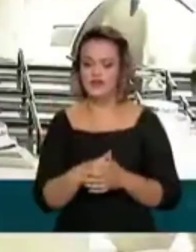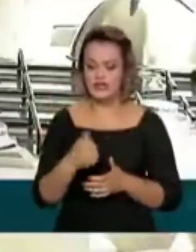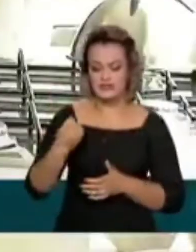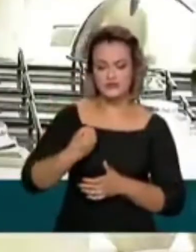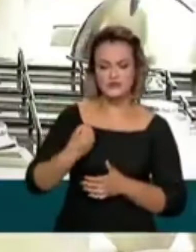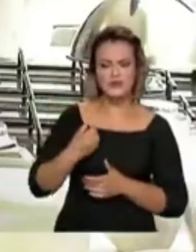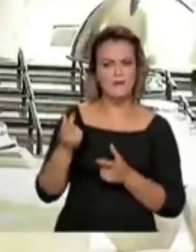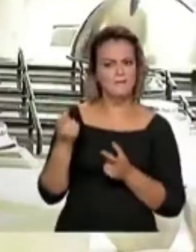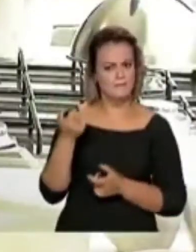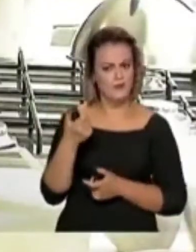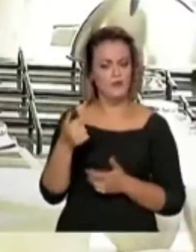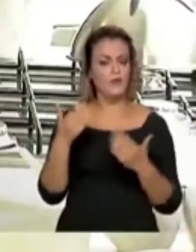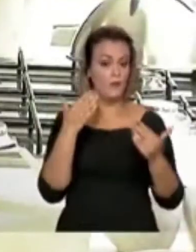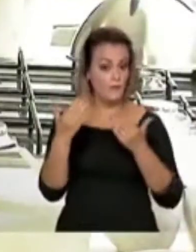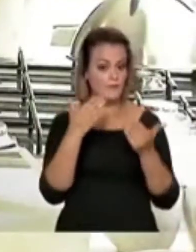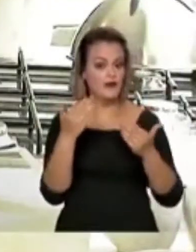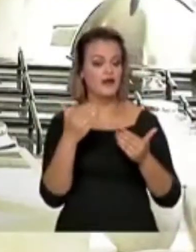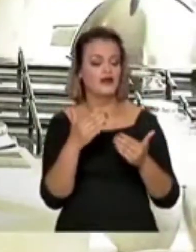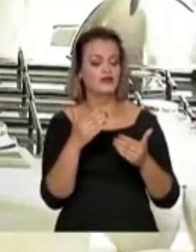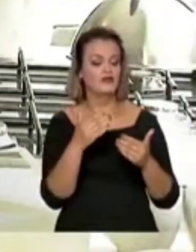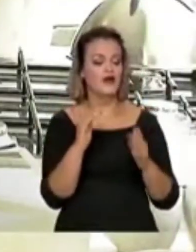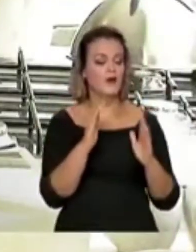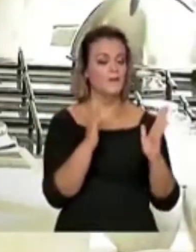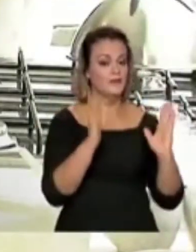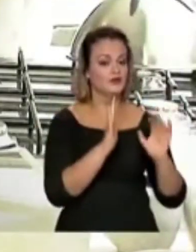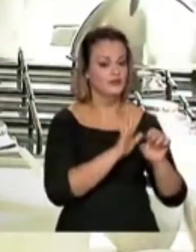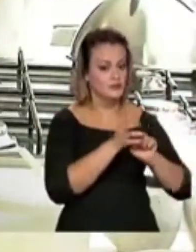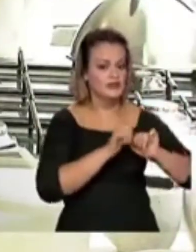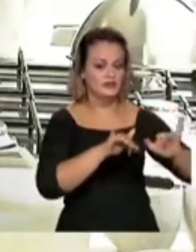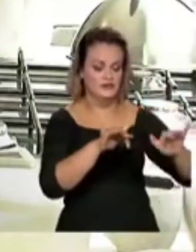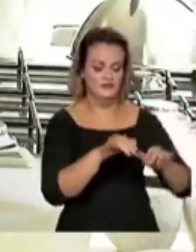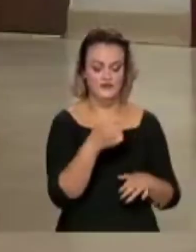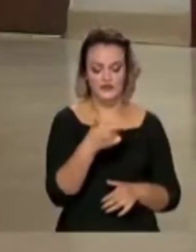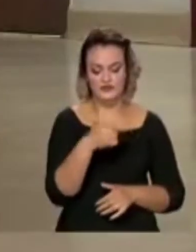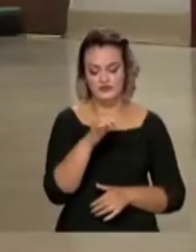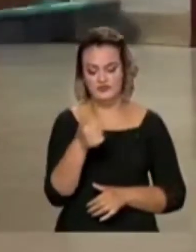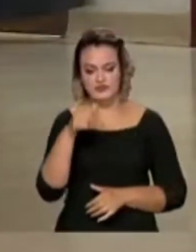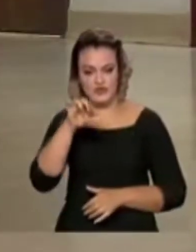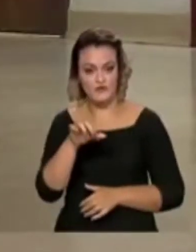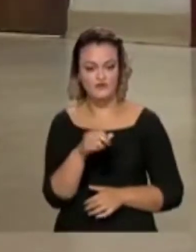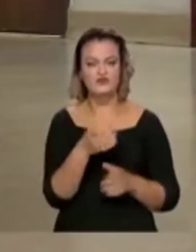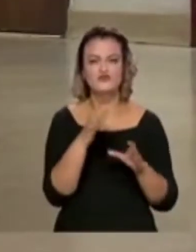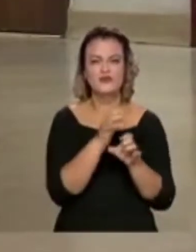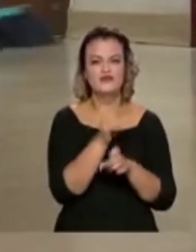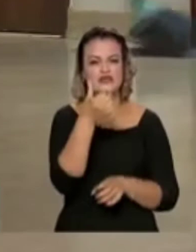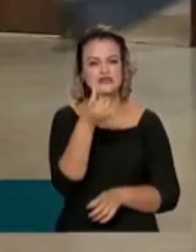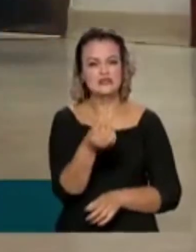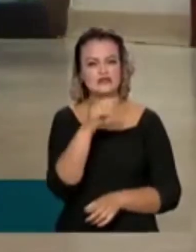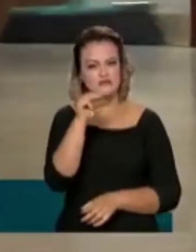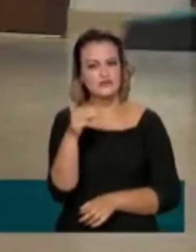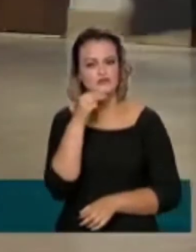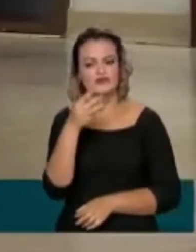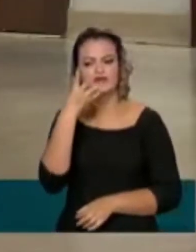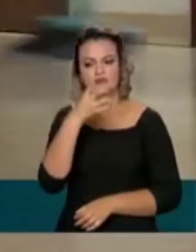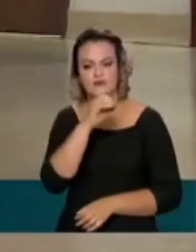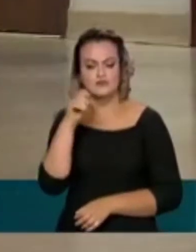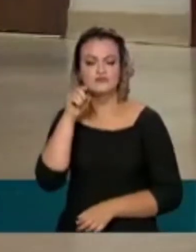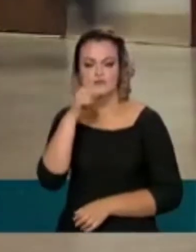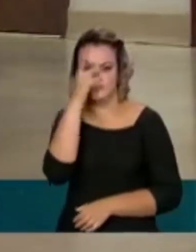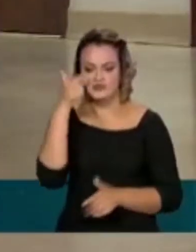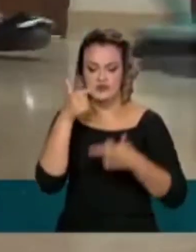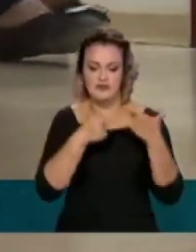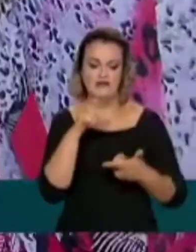é menor em relação ao início da pandemia. Em 2019, eram 6 milhões e 400 mil.